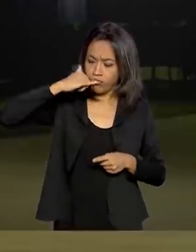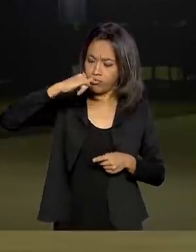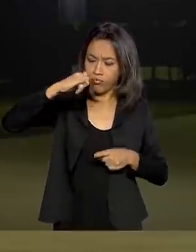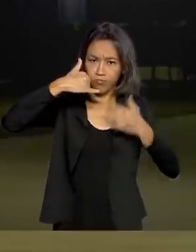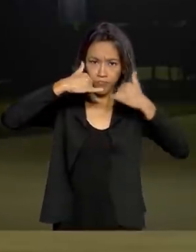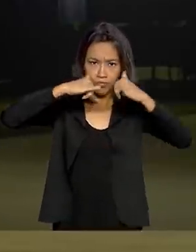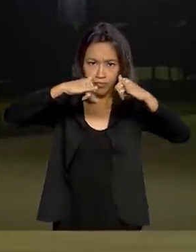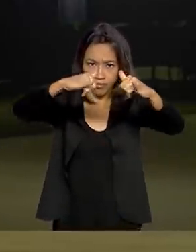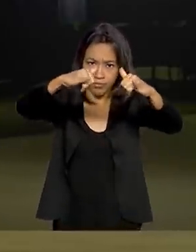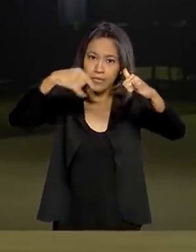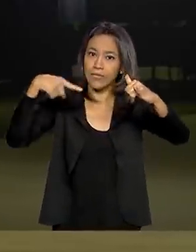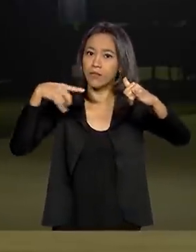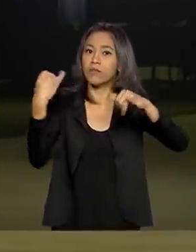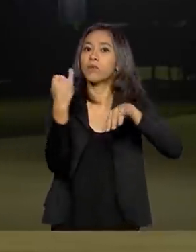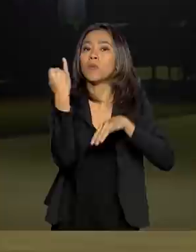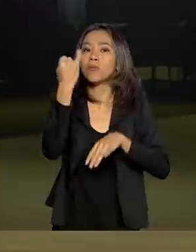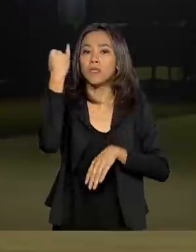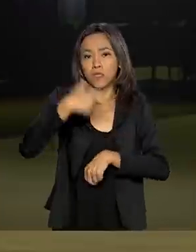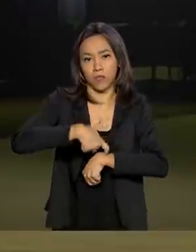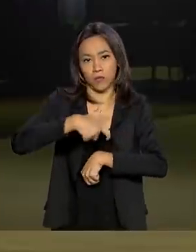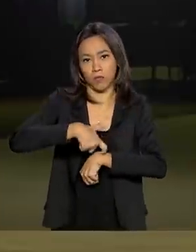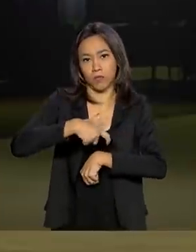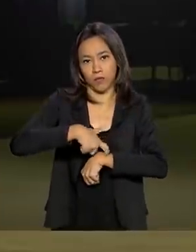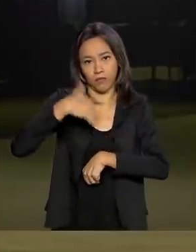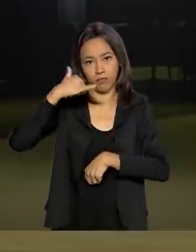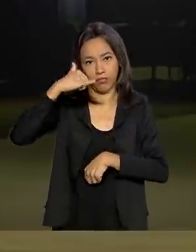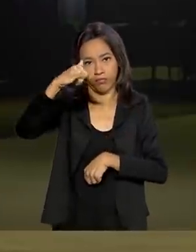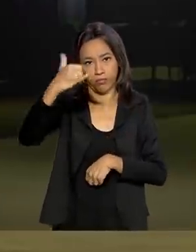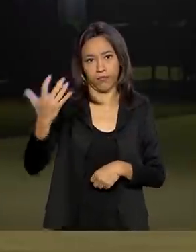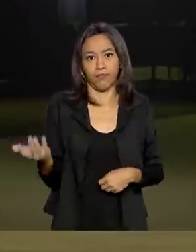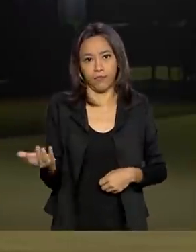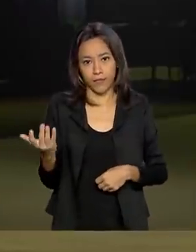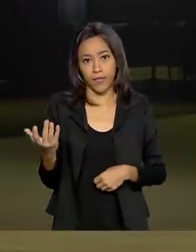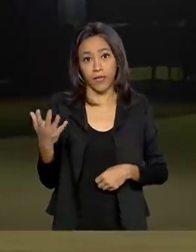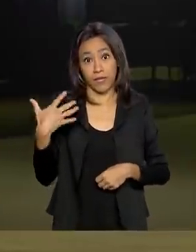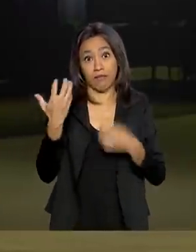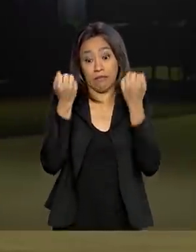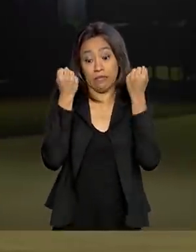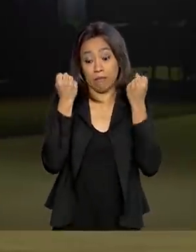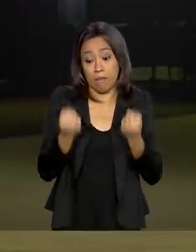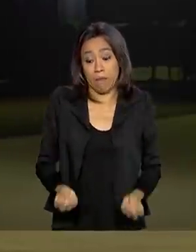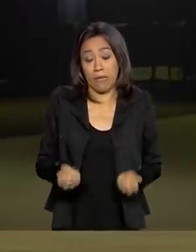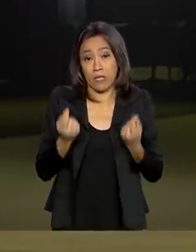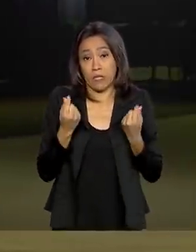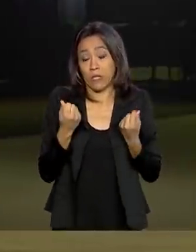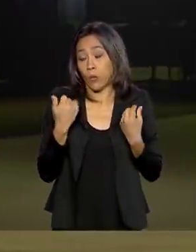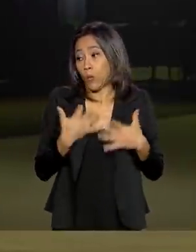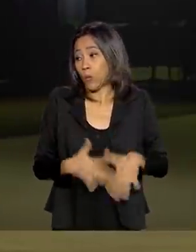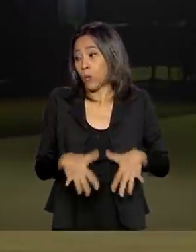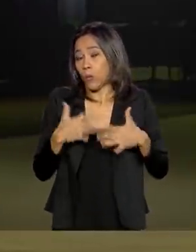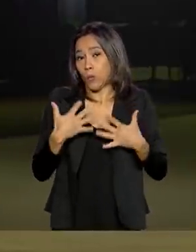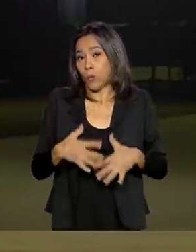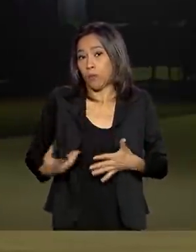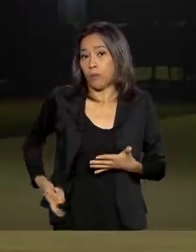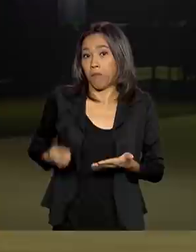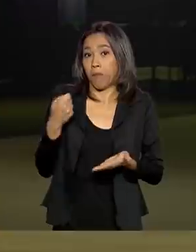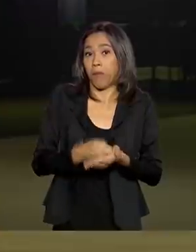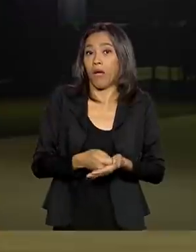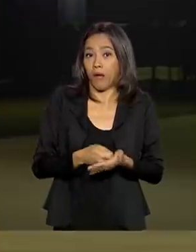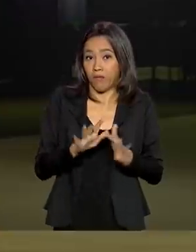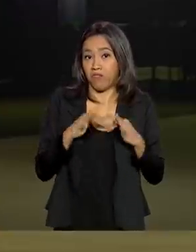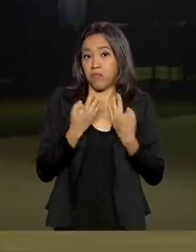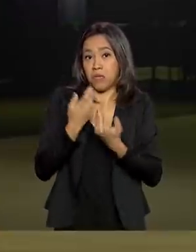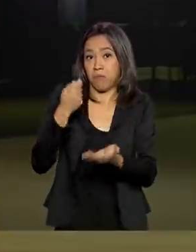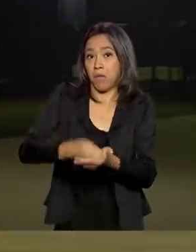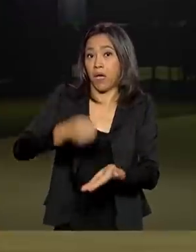valioso nesse momento e muitas vezes ela pesa no orçamento familiar. Então, essa é uma ação